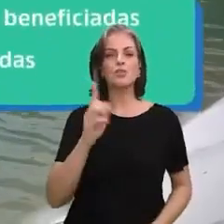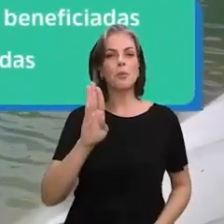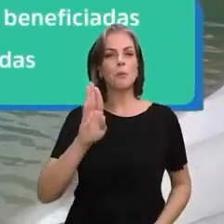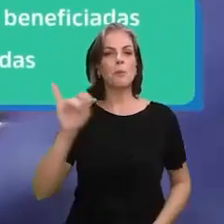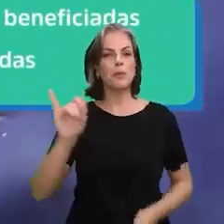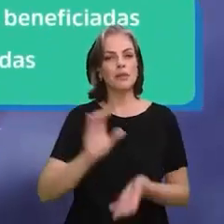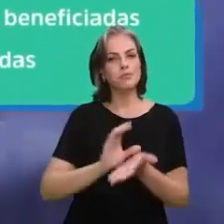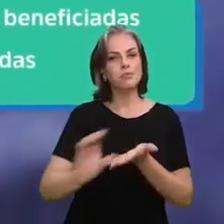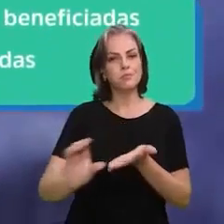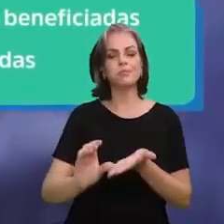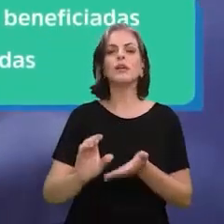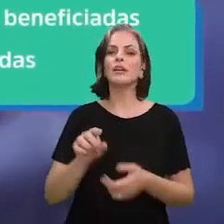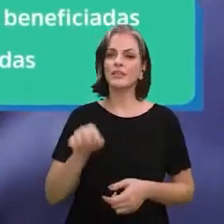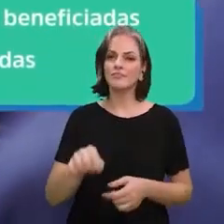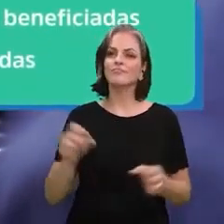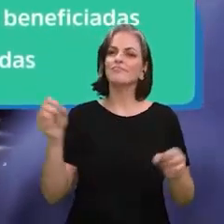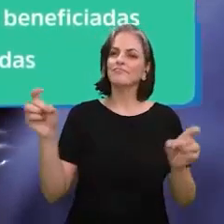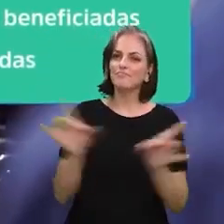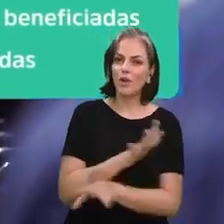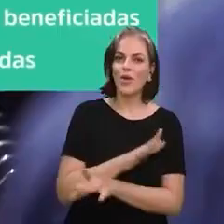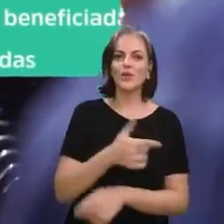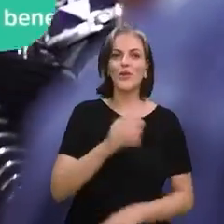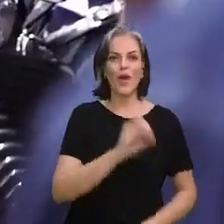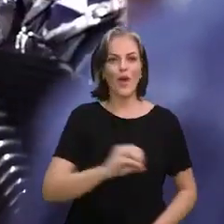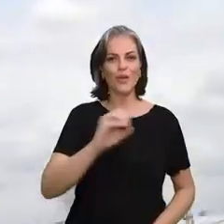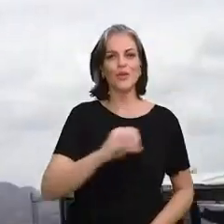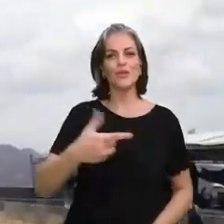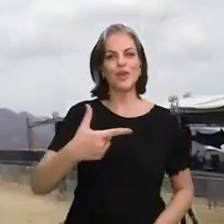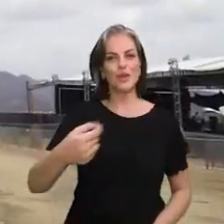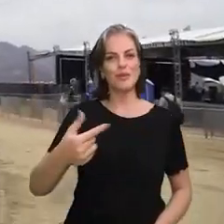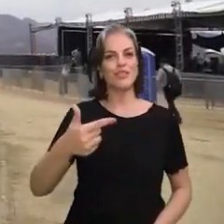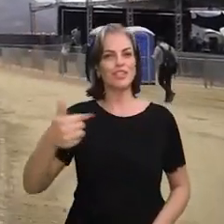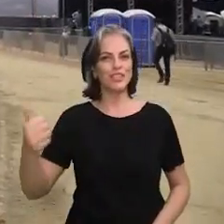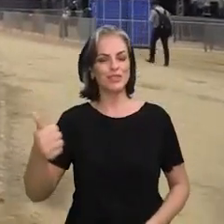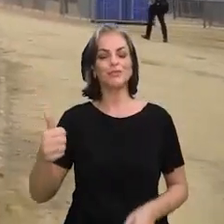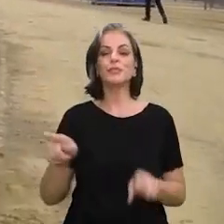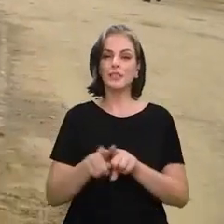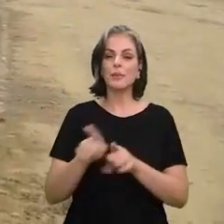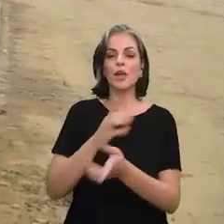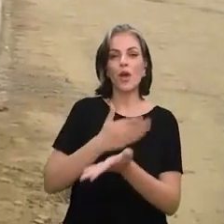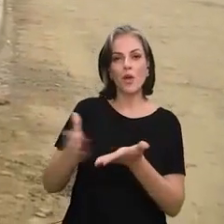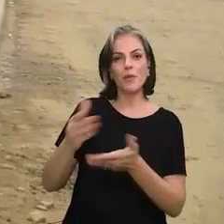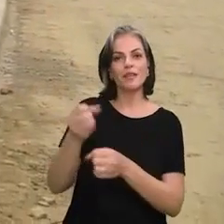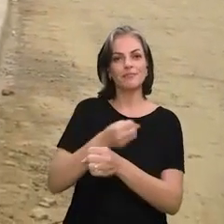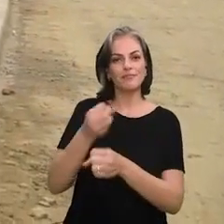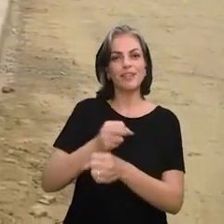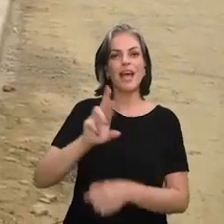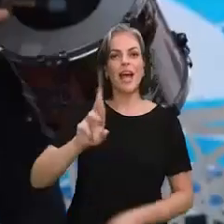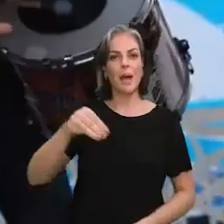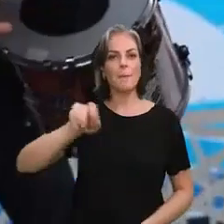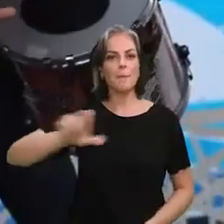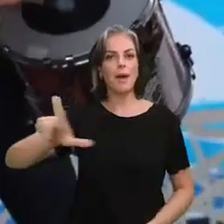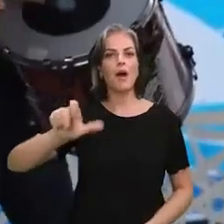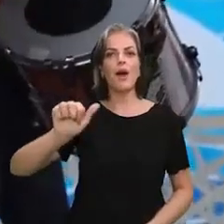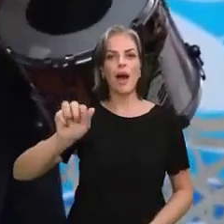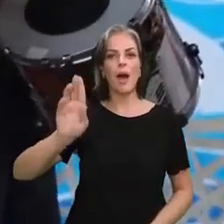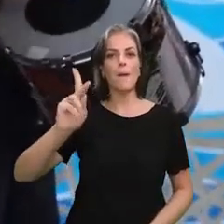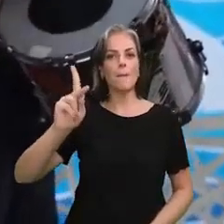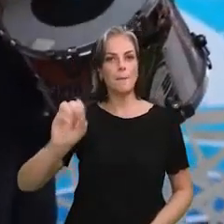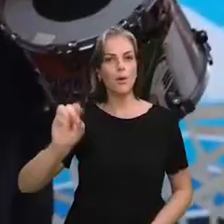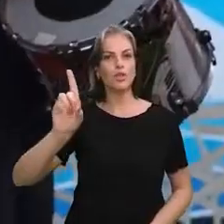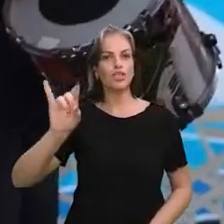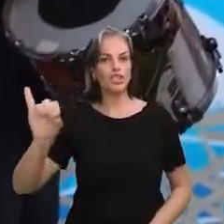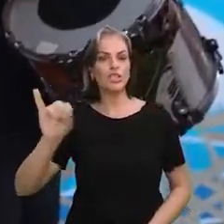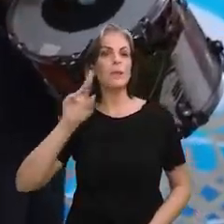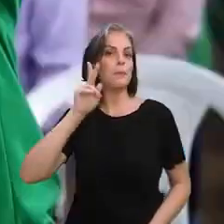investimentos e foi entregue em outubro de 2021. Em iniciamos a construção do ramal do Apodi, retomando o compromisso com o